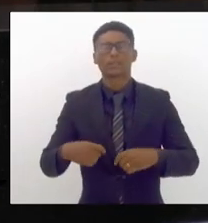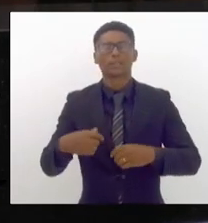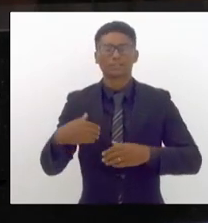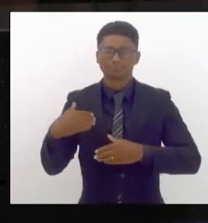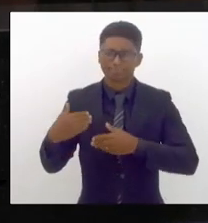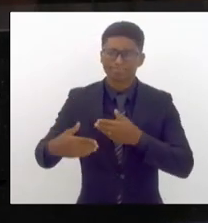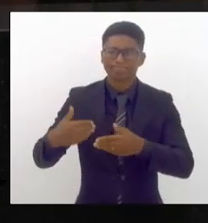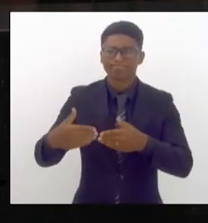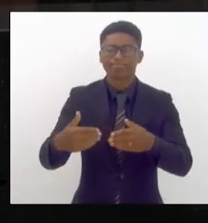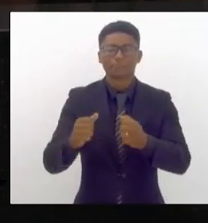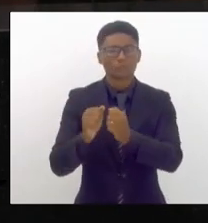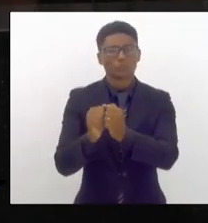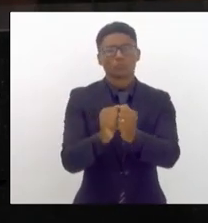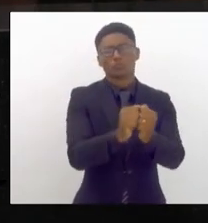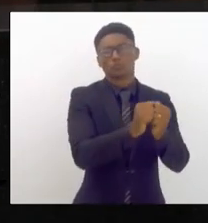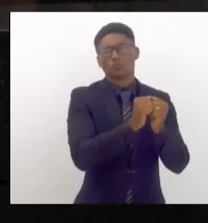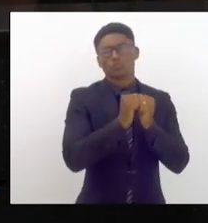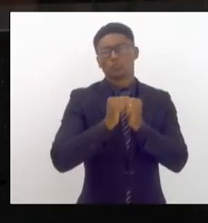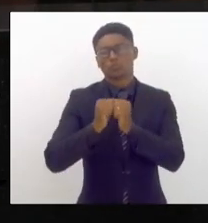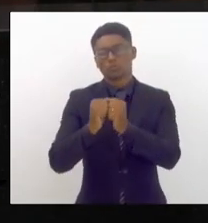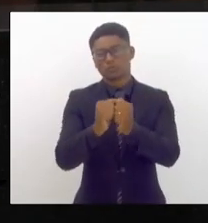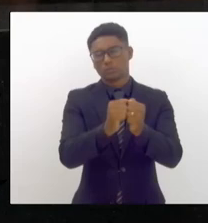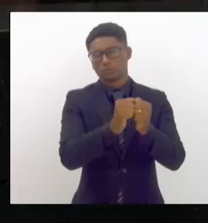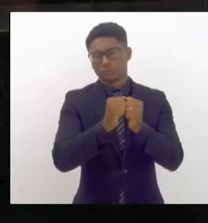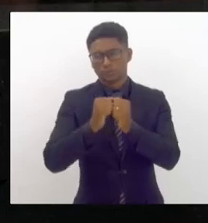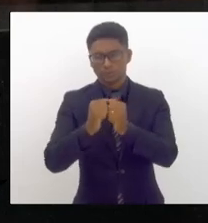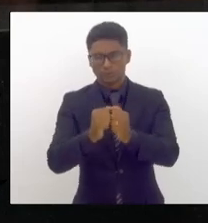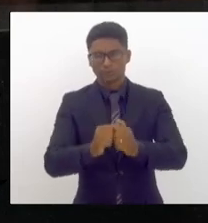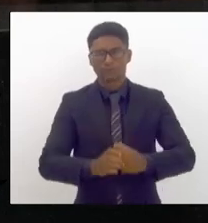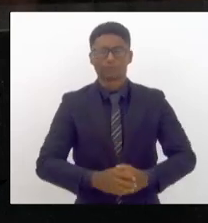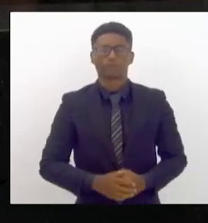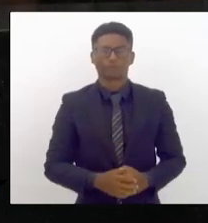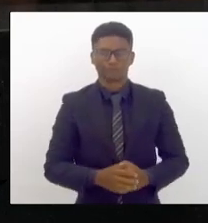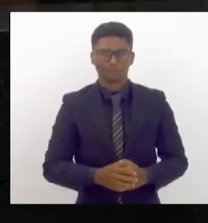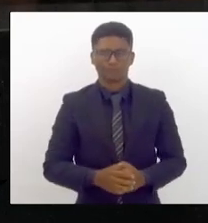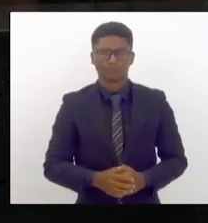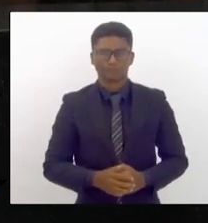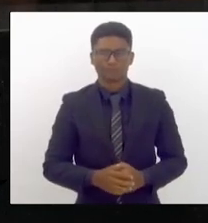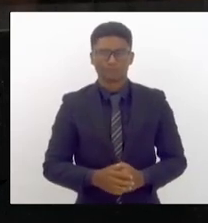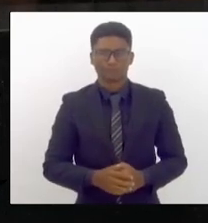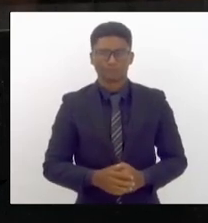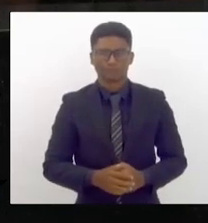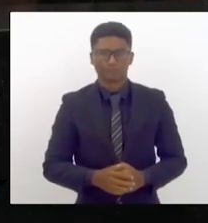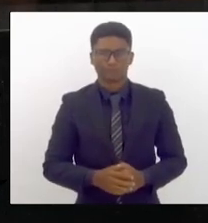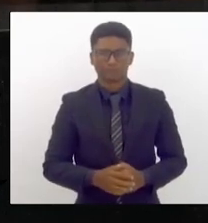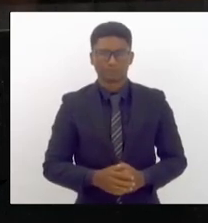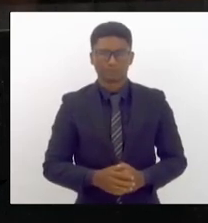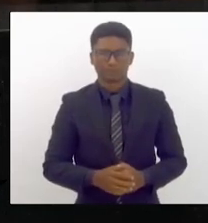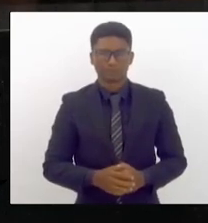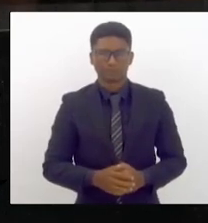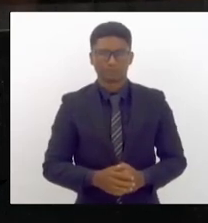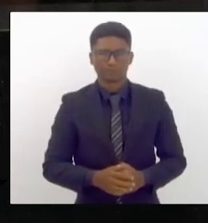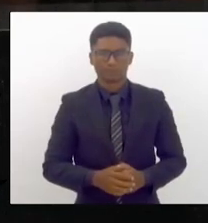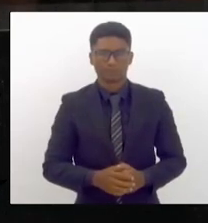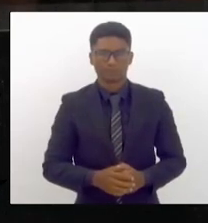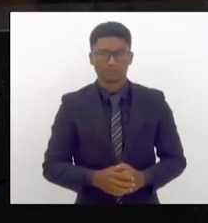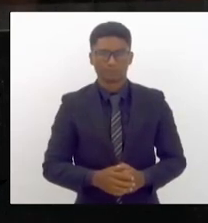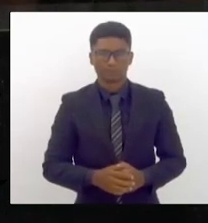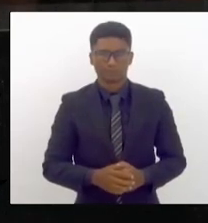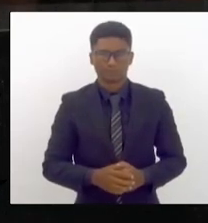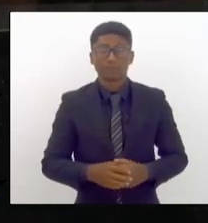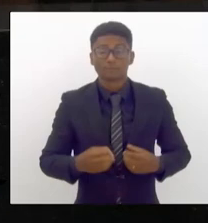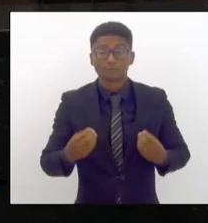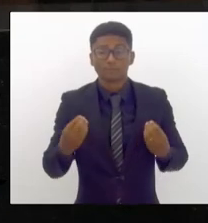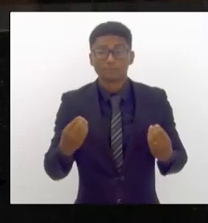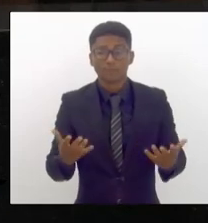juntos para que todas as as as as as nossas atribuições